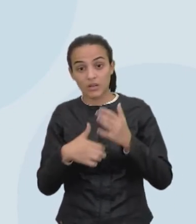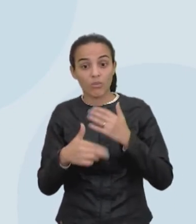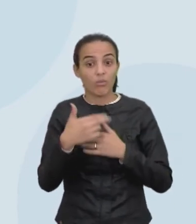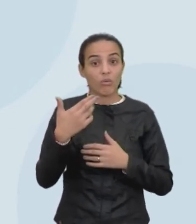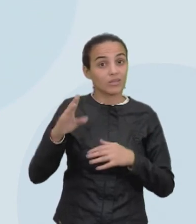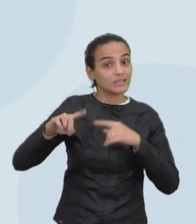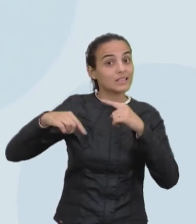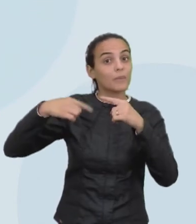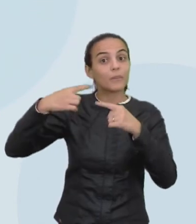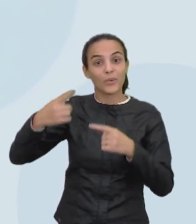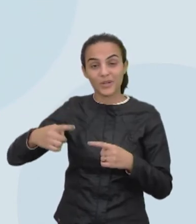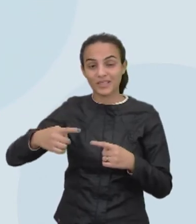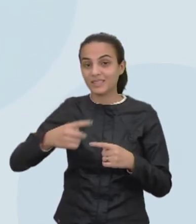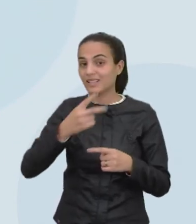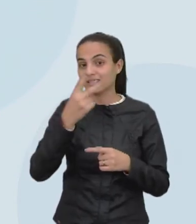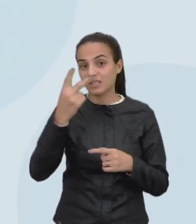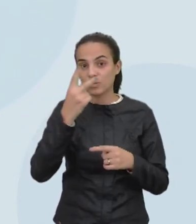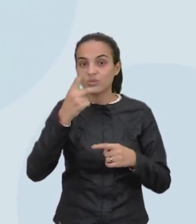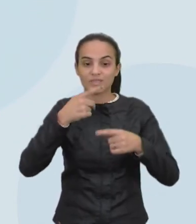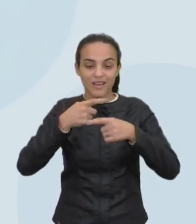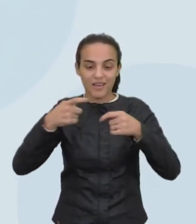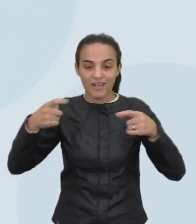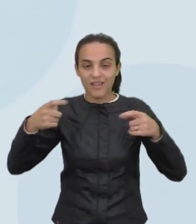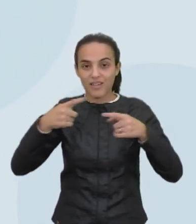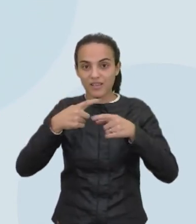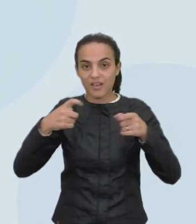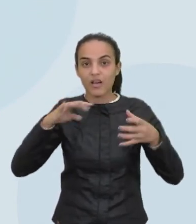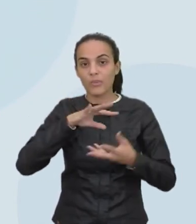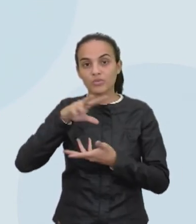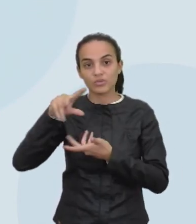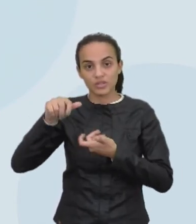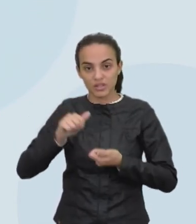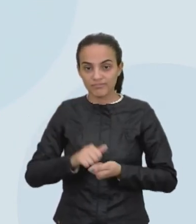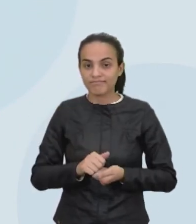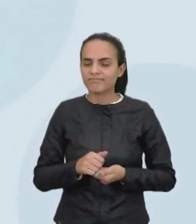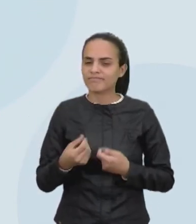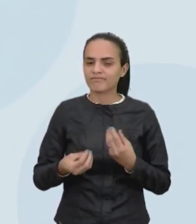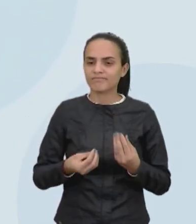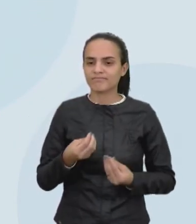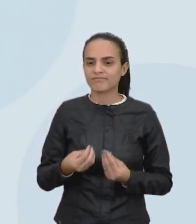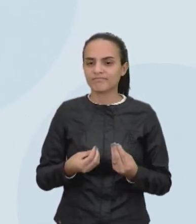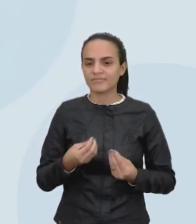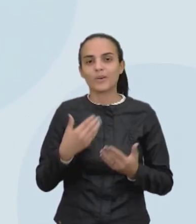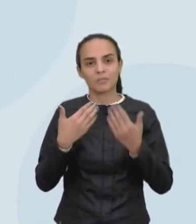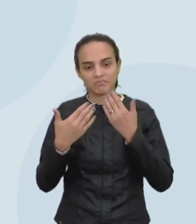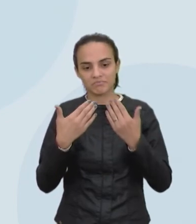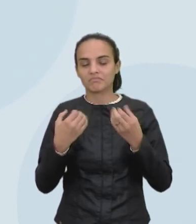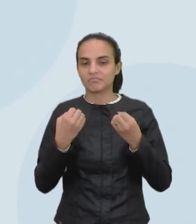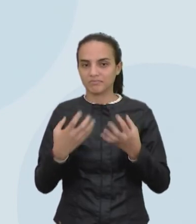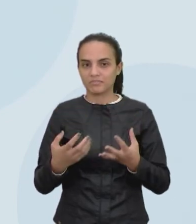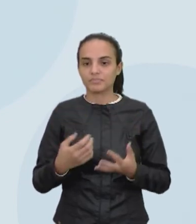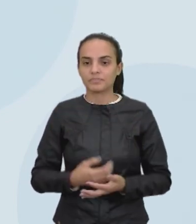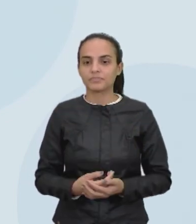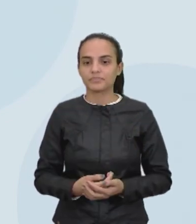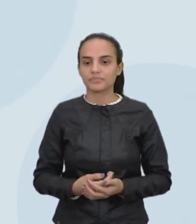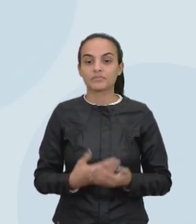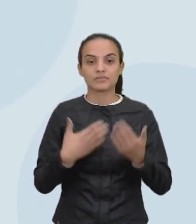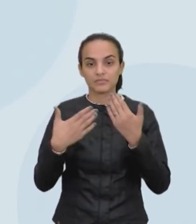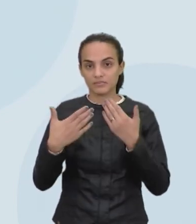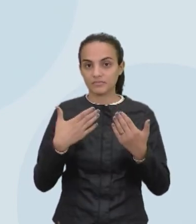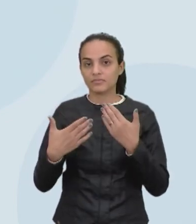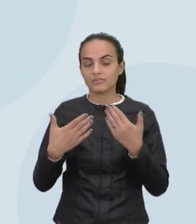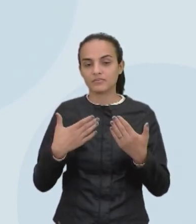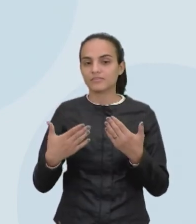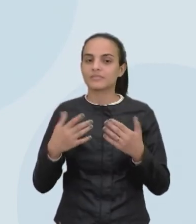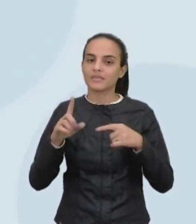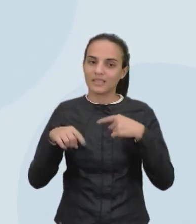será que veio aí, olha, após a Segunda Guerra Mundial, né. É uma conversa boa. Exato, né. Essa conversa aí